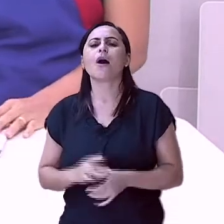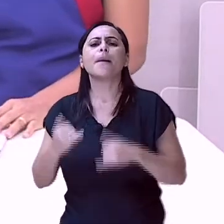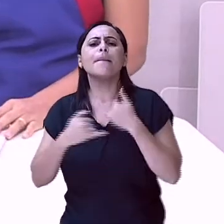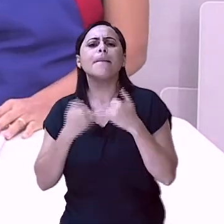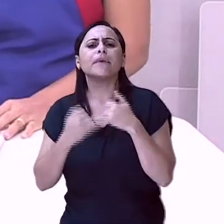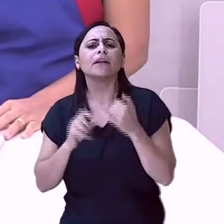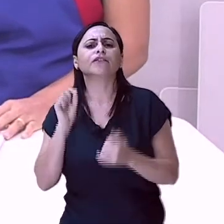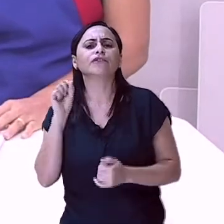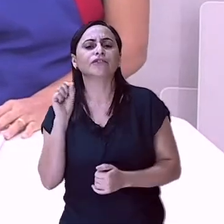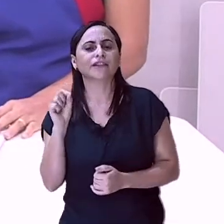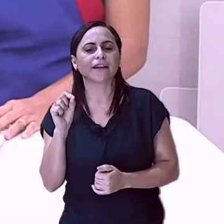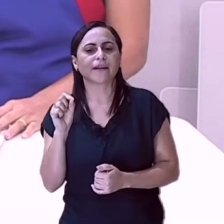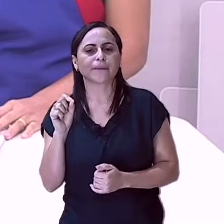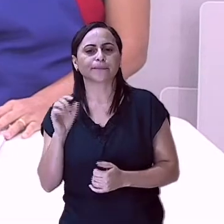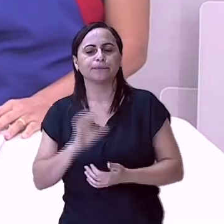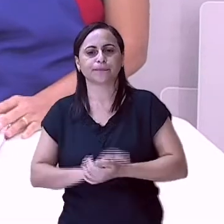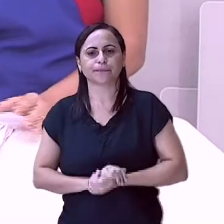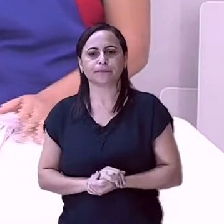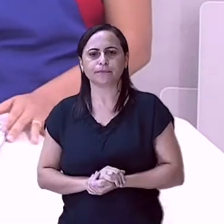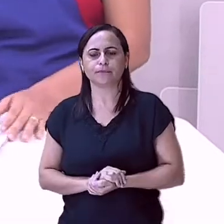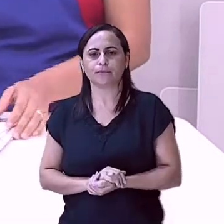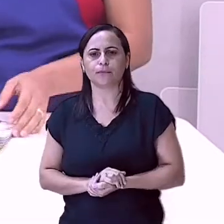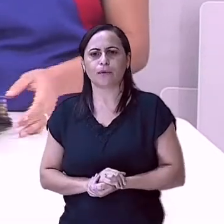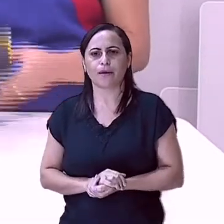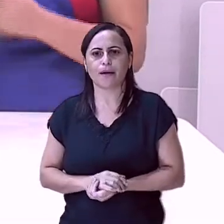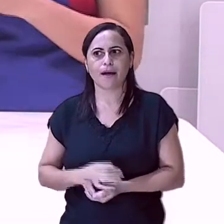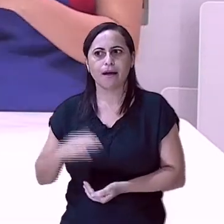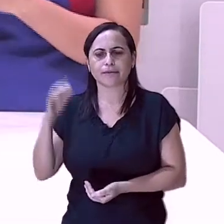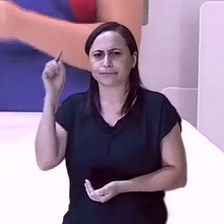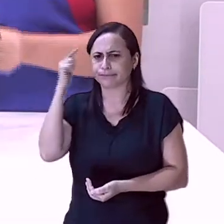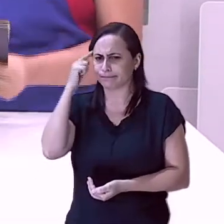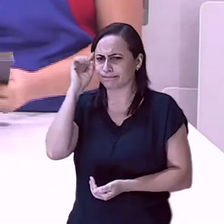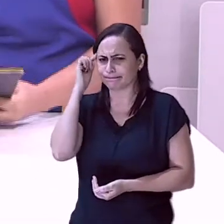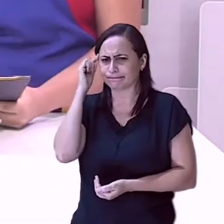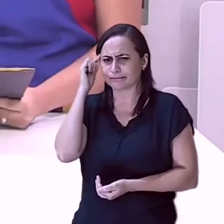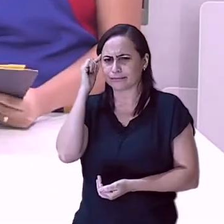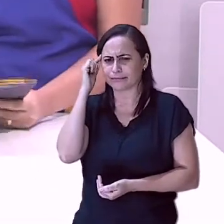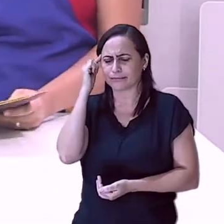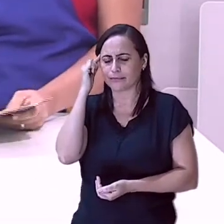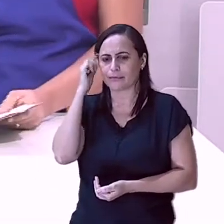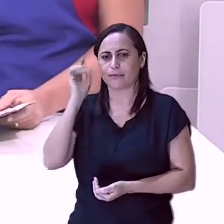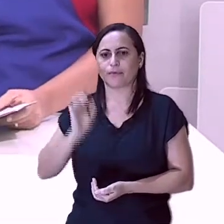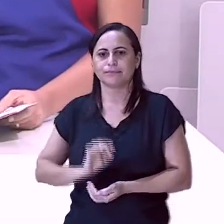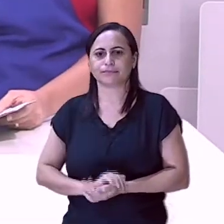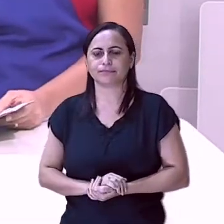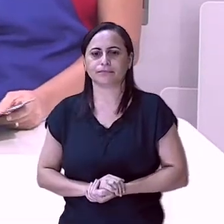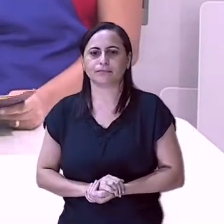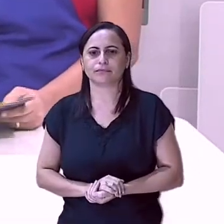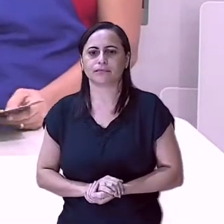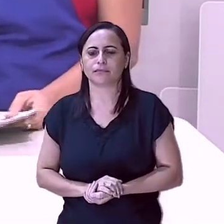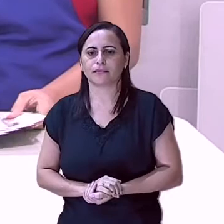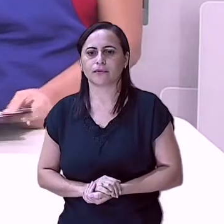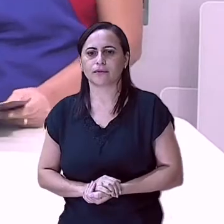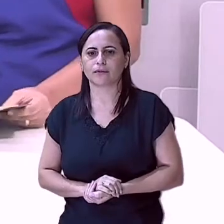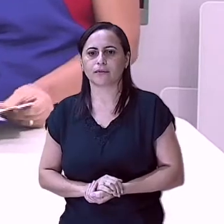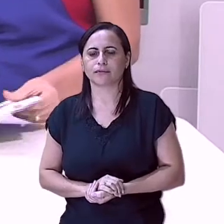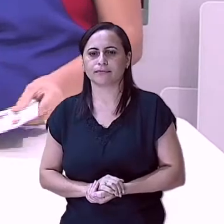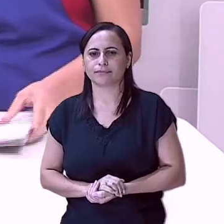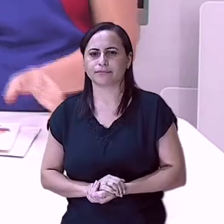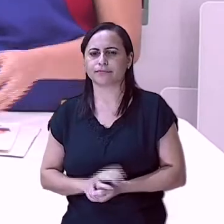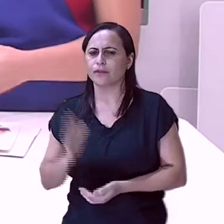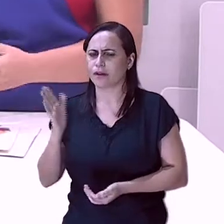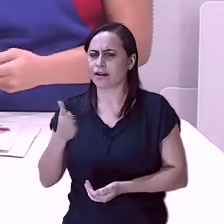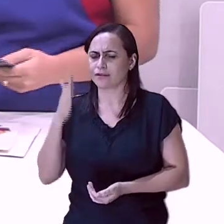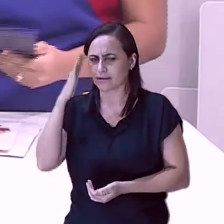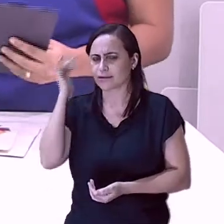jogo da memória, professora Luciene. Vamos! Eu trouxe aqui. Ah, que legal! Vocês já